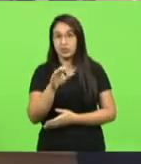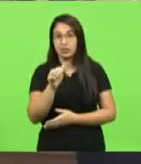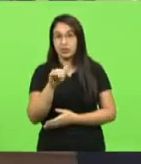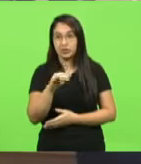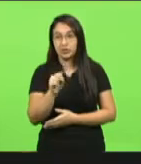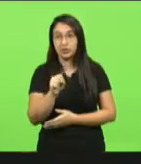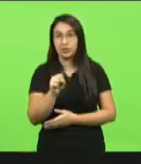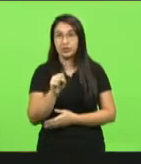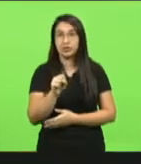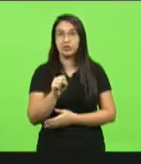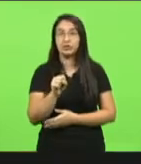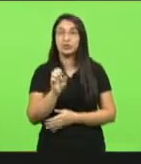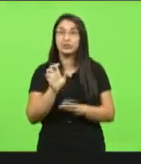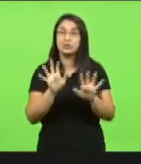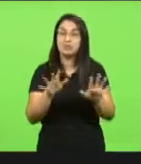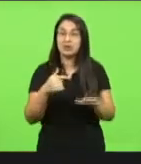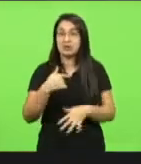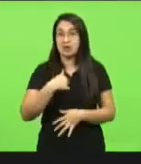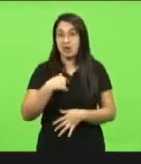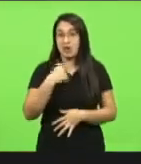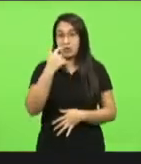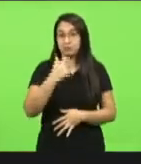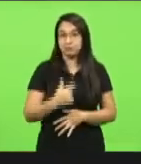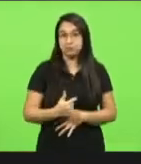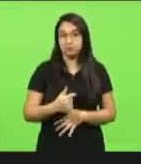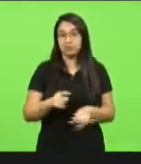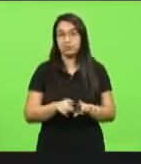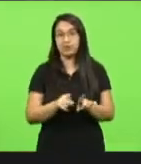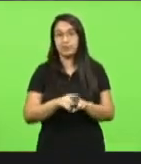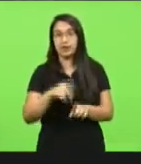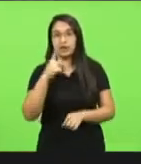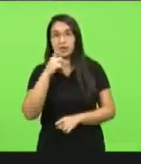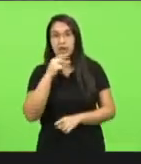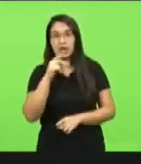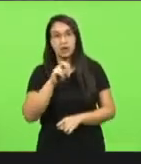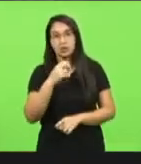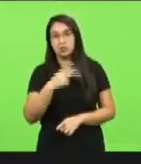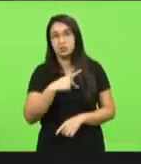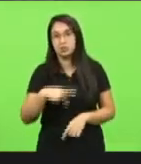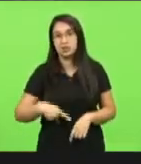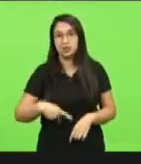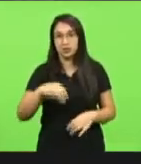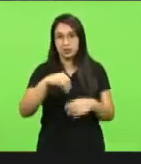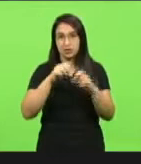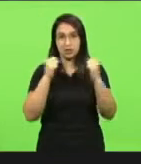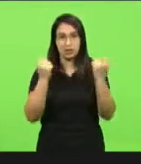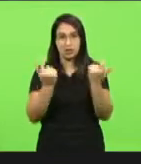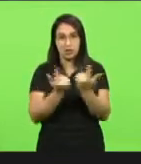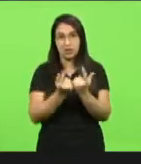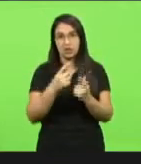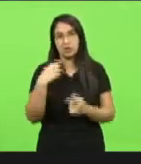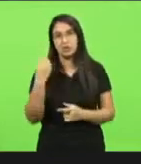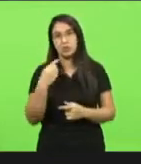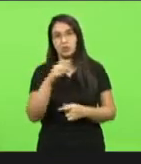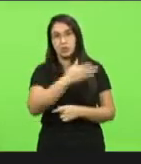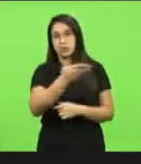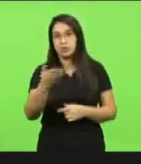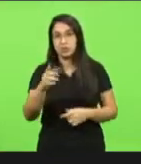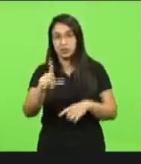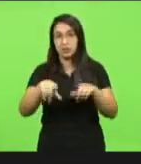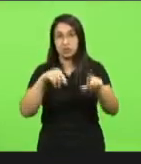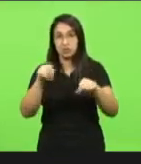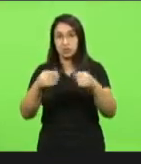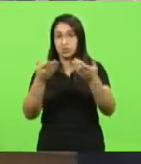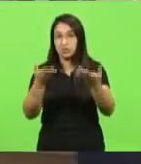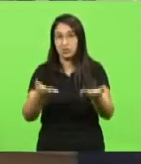mas infelizmente não sou eu e não é o deputado Kennedy, não é o presidente dessa casa, não é nenhum dos deputados que escolhem quem é o comandante